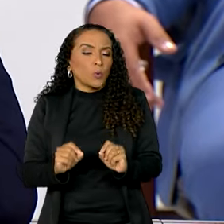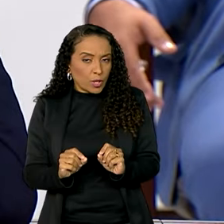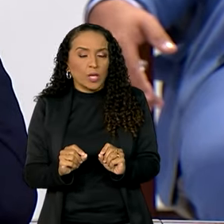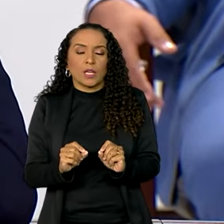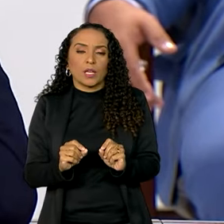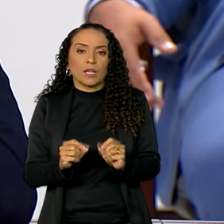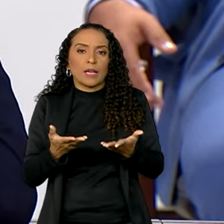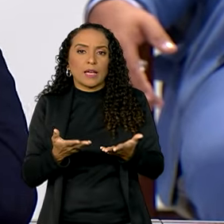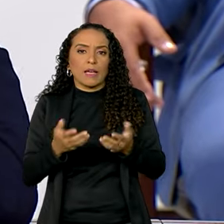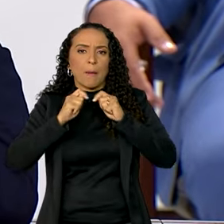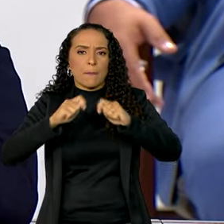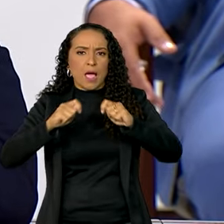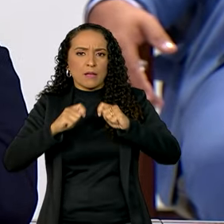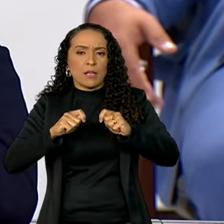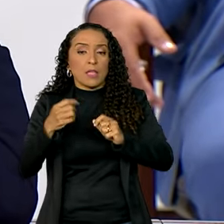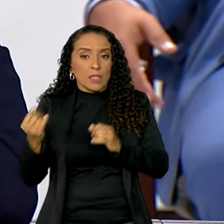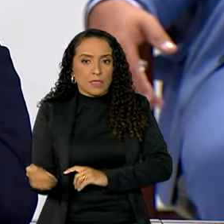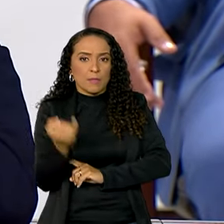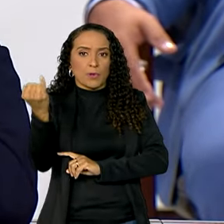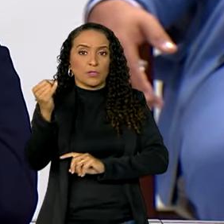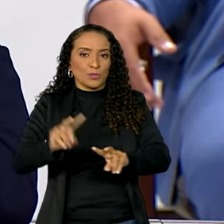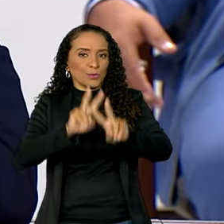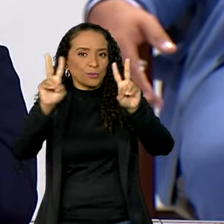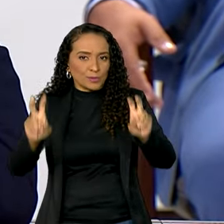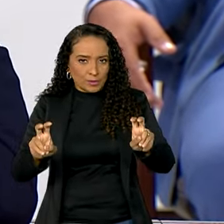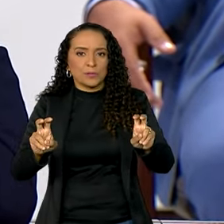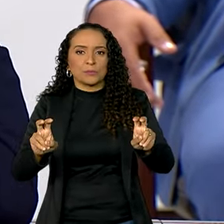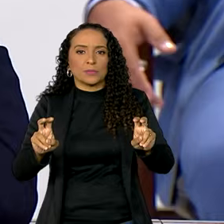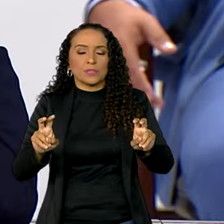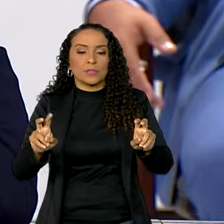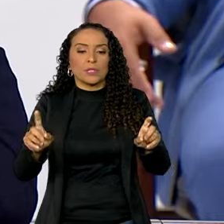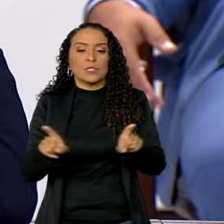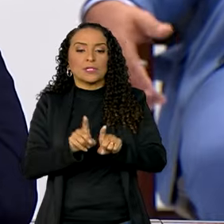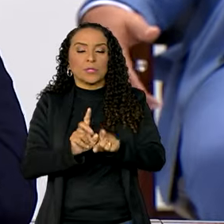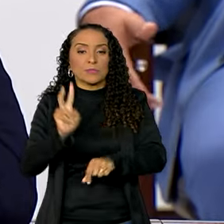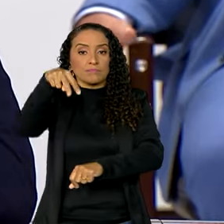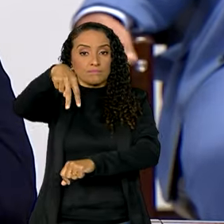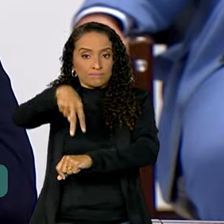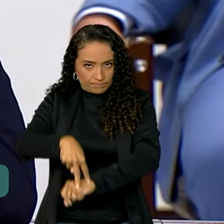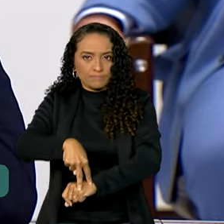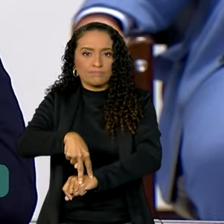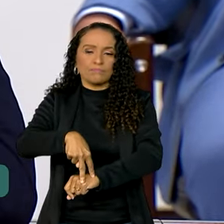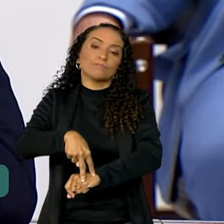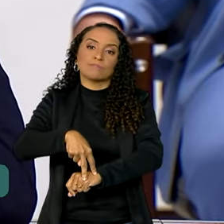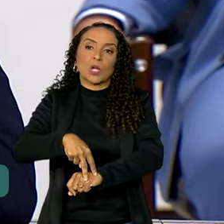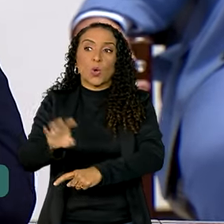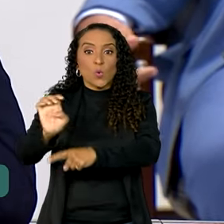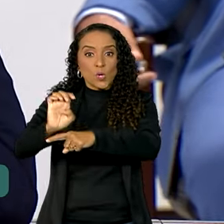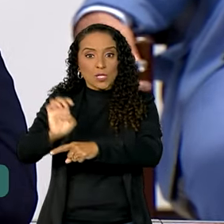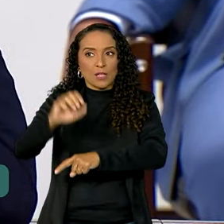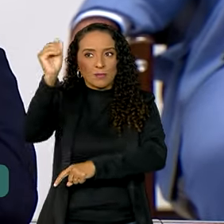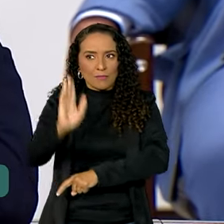à manifestação da importância do tema e o protagonismo que o Estado